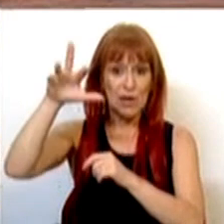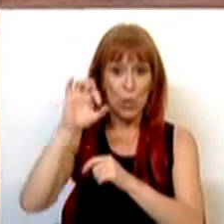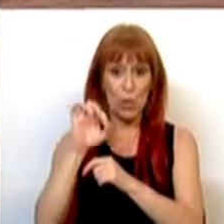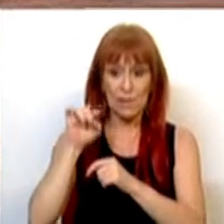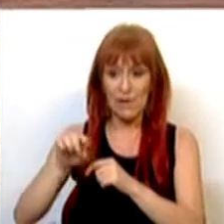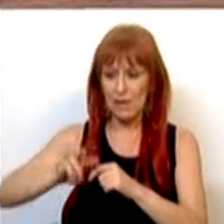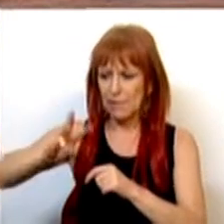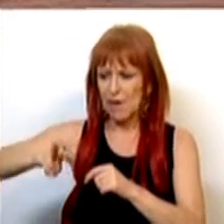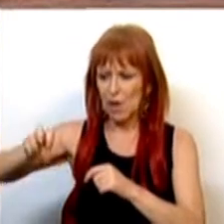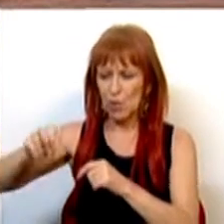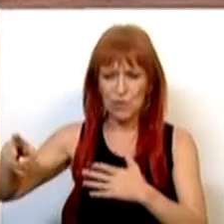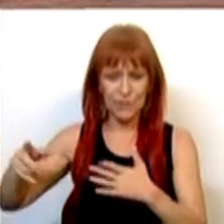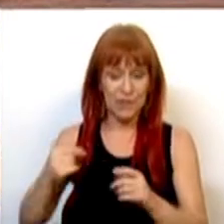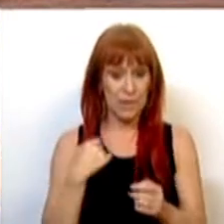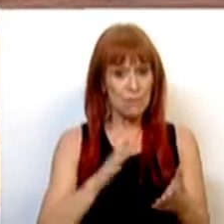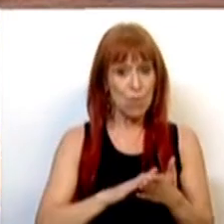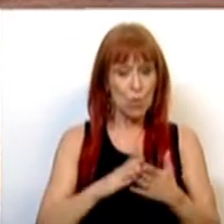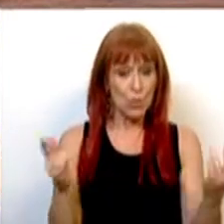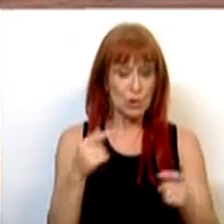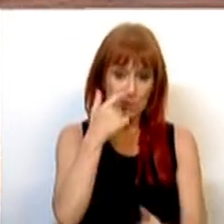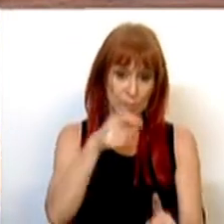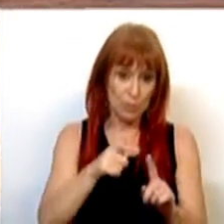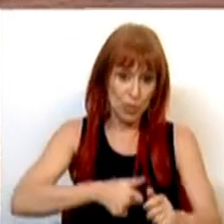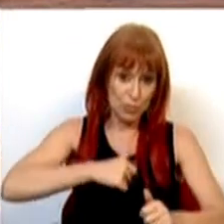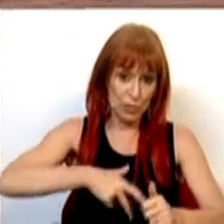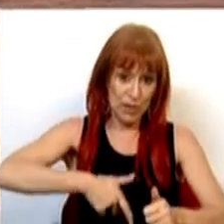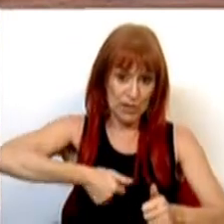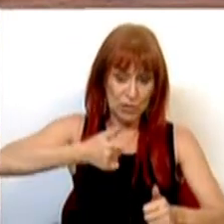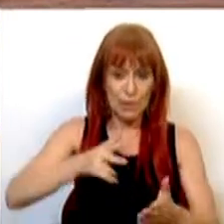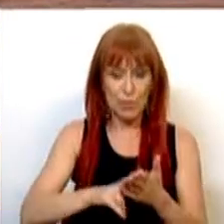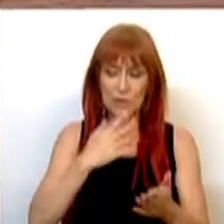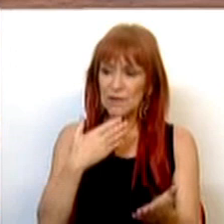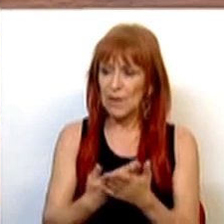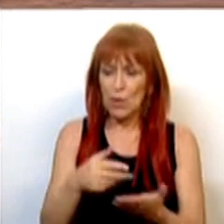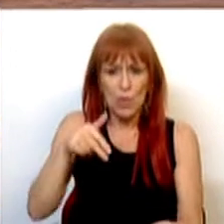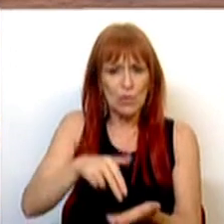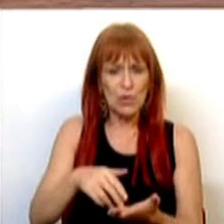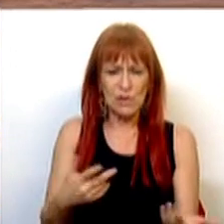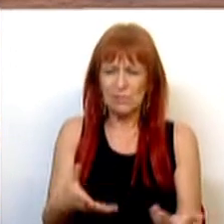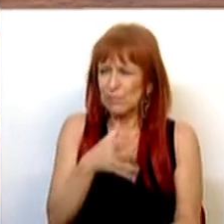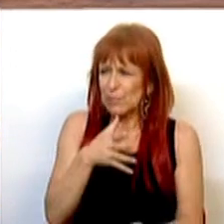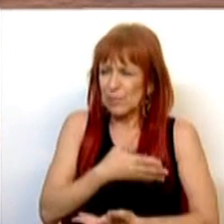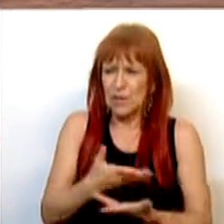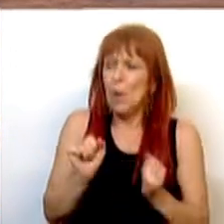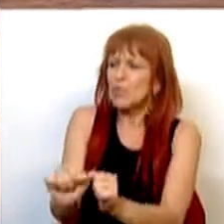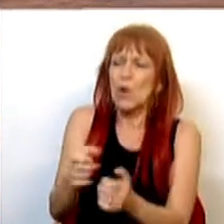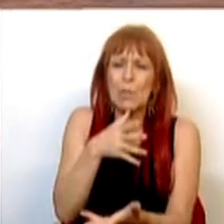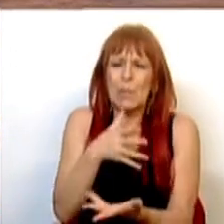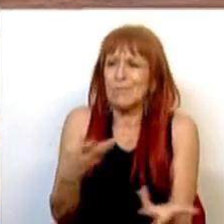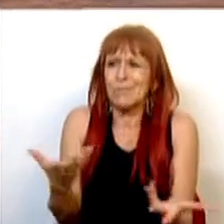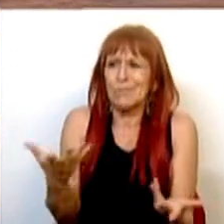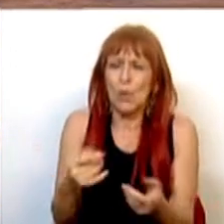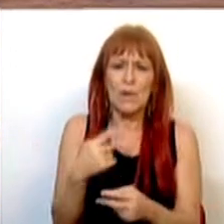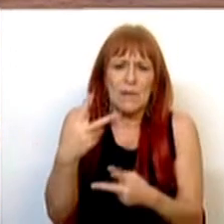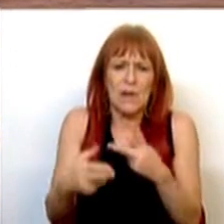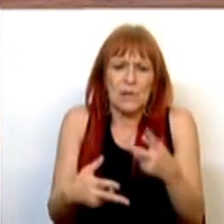milhões de euros. Como foi demonstrado, e parabéns aos portugueses, a realidade deixou esta oposição sem argumentos nem narrativa, passando a